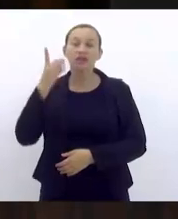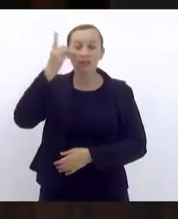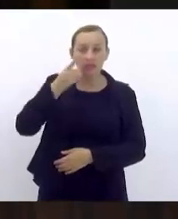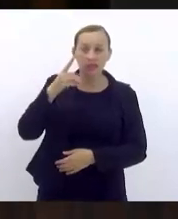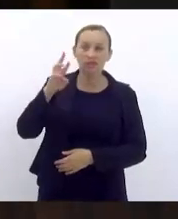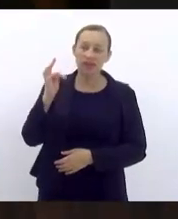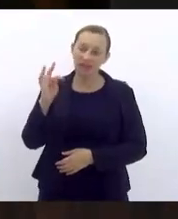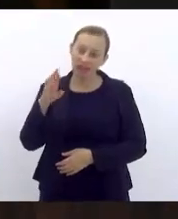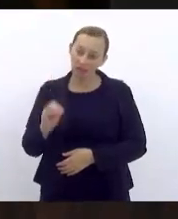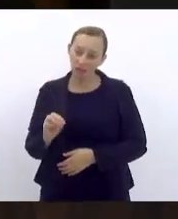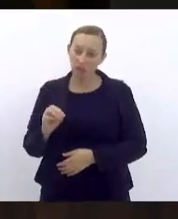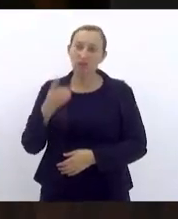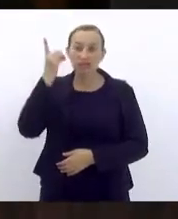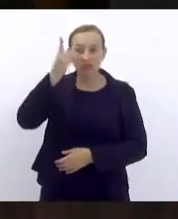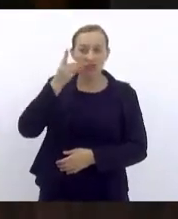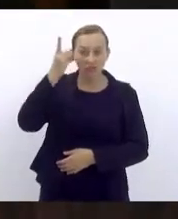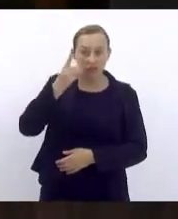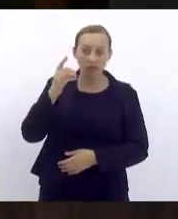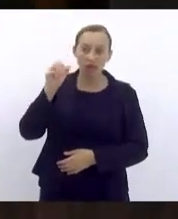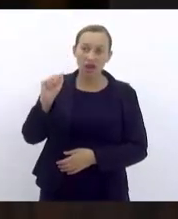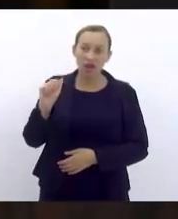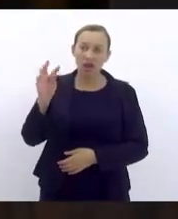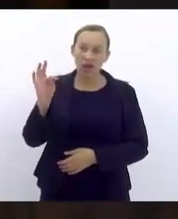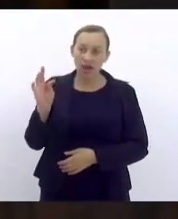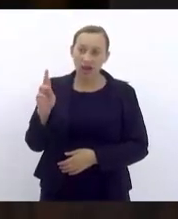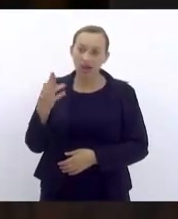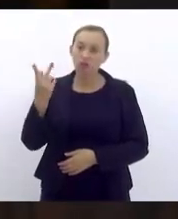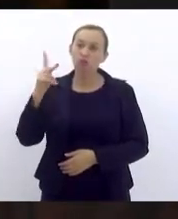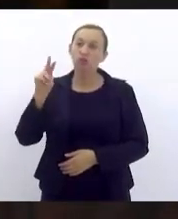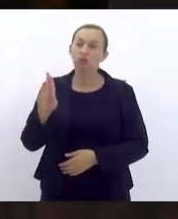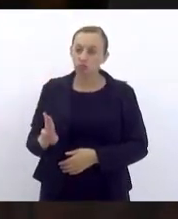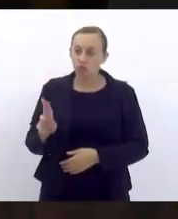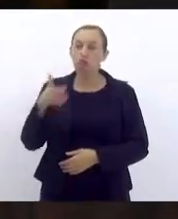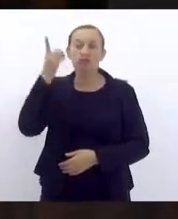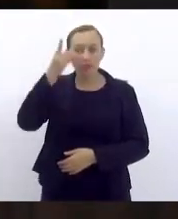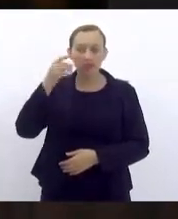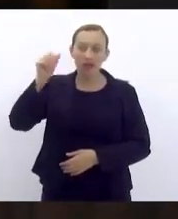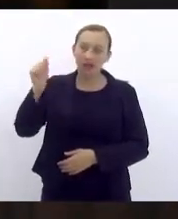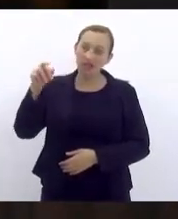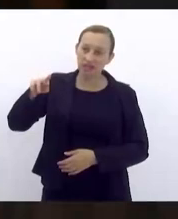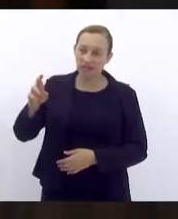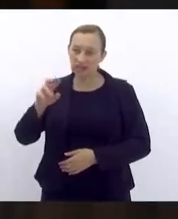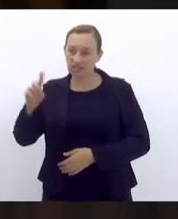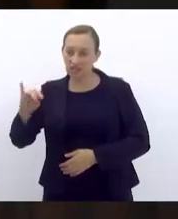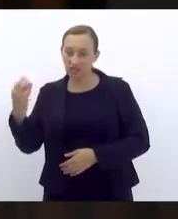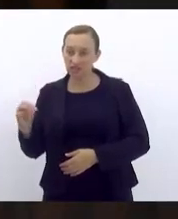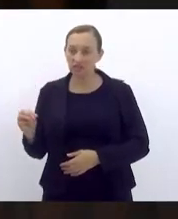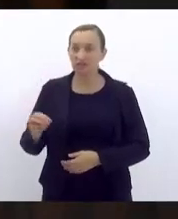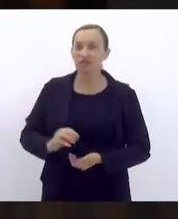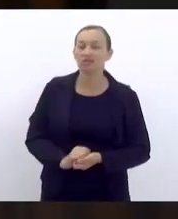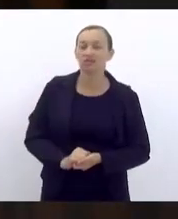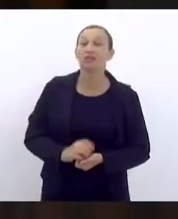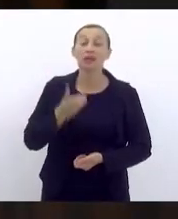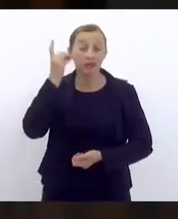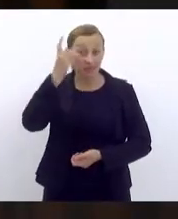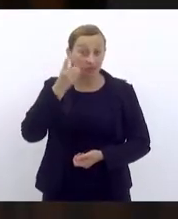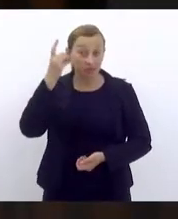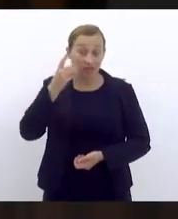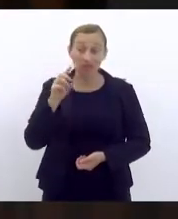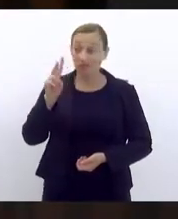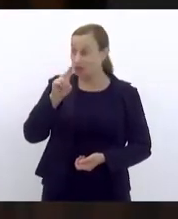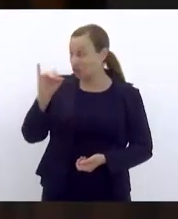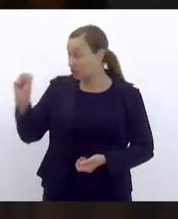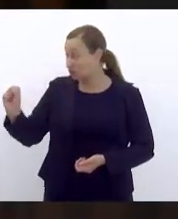Miranda, deputado Arthur Monteiro deputado Andrezinho Siciliano deputado Vinícius